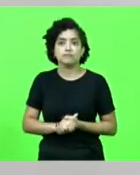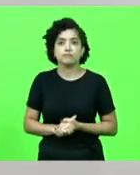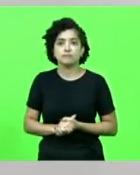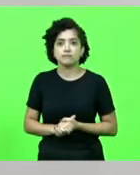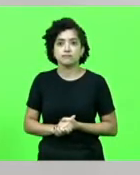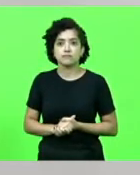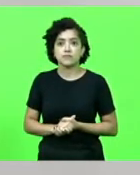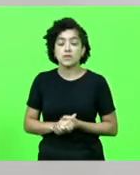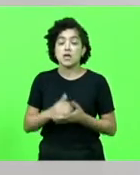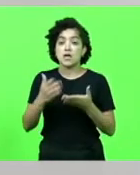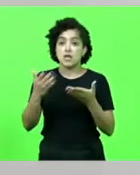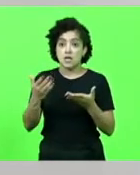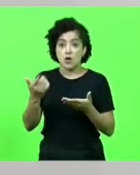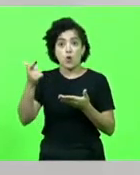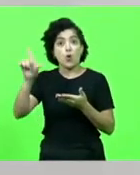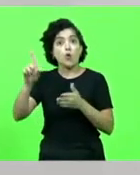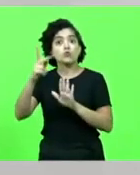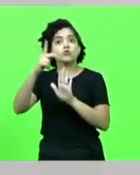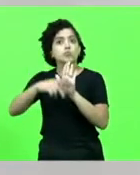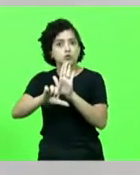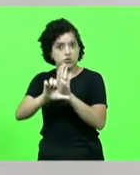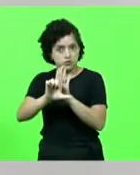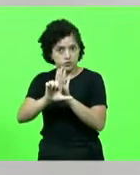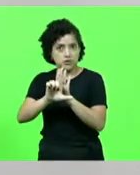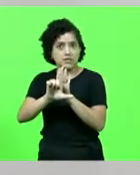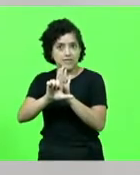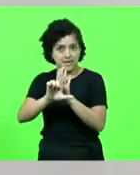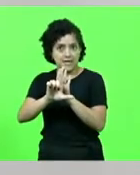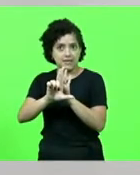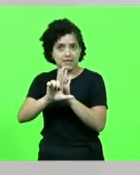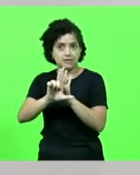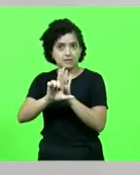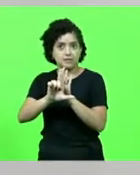Em outro projeto de lei paralelo.